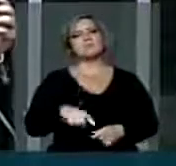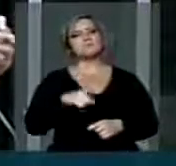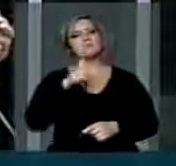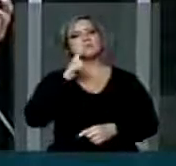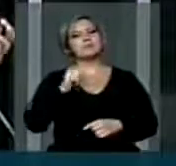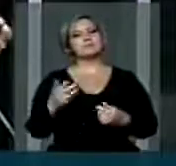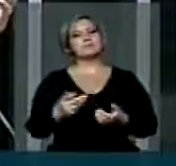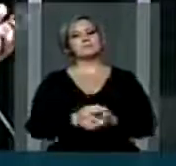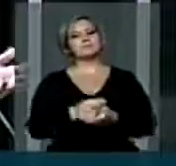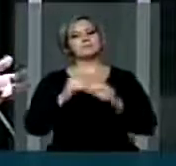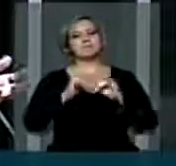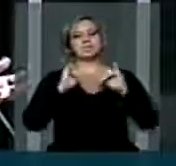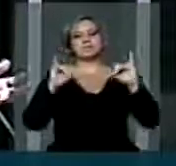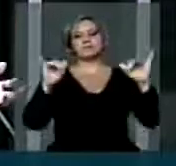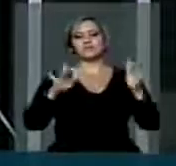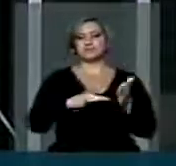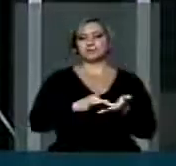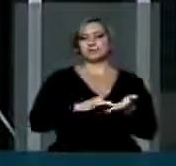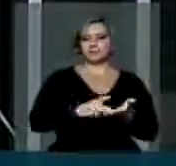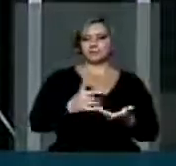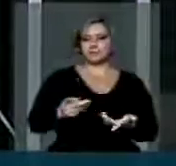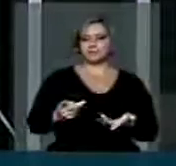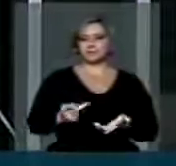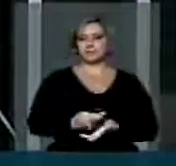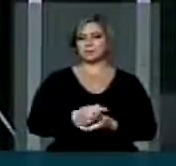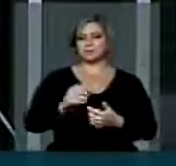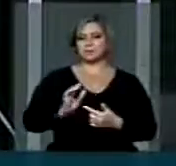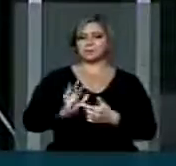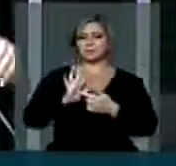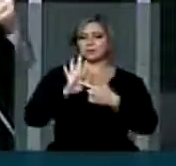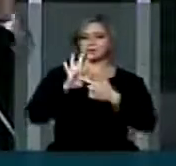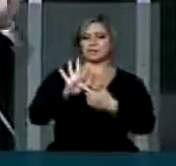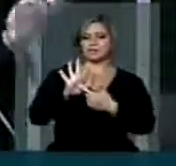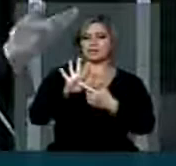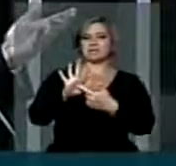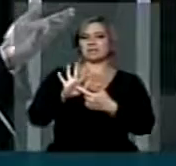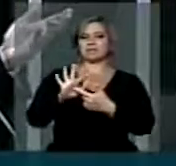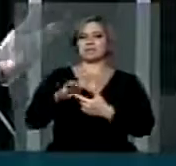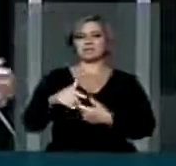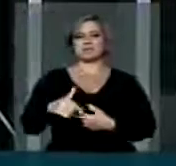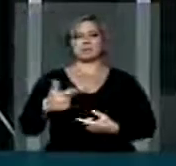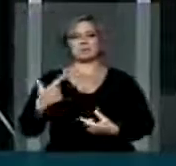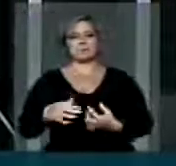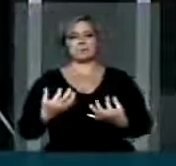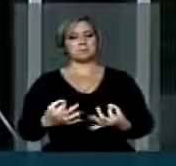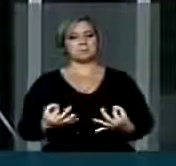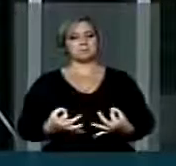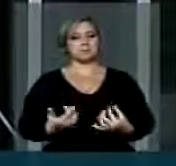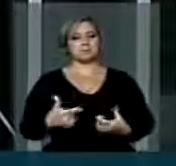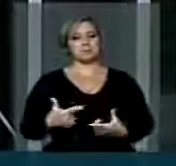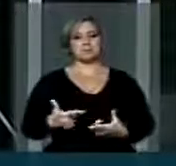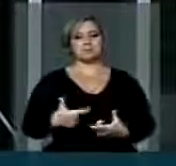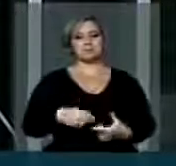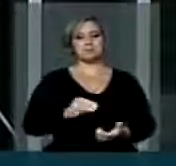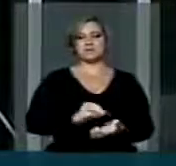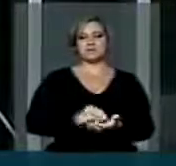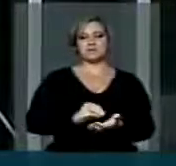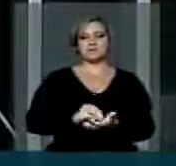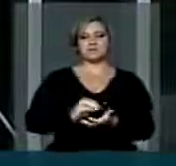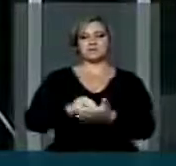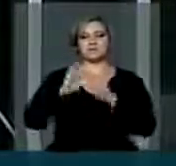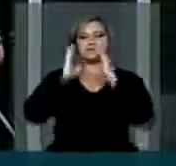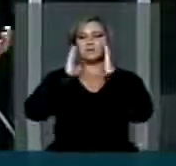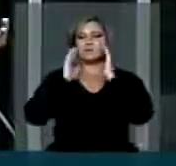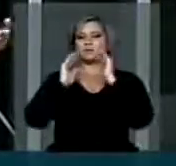a dar declarações deste tipo. Mostra que, de um lado, há um despreparo, de outro lado, o desrespeito